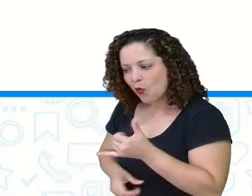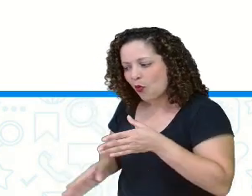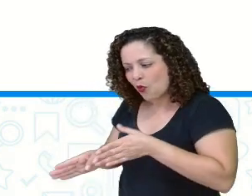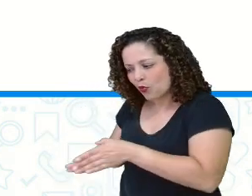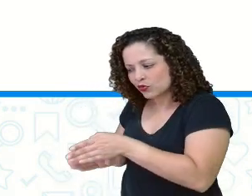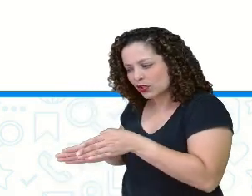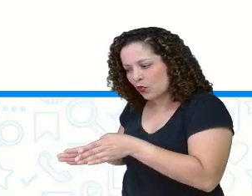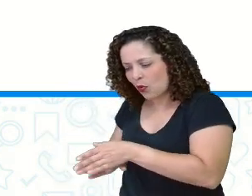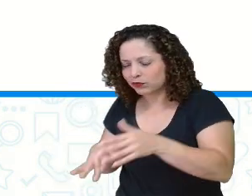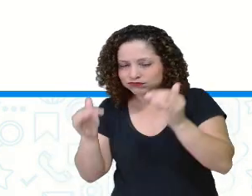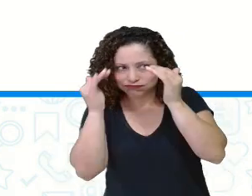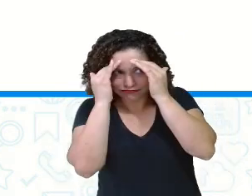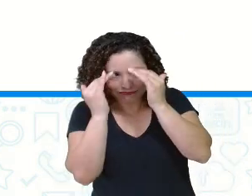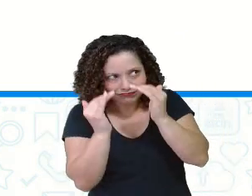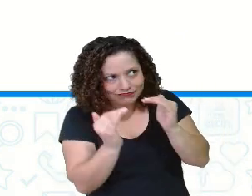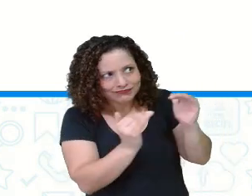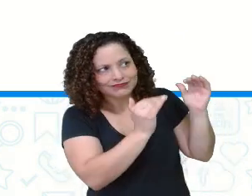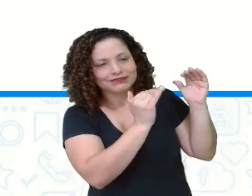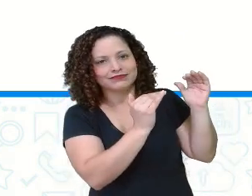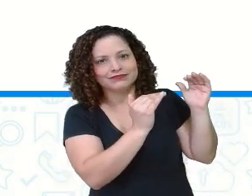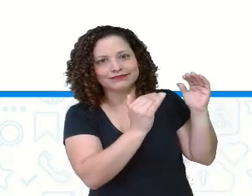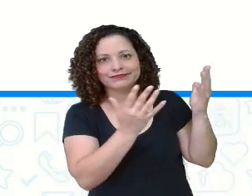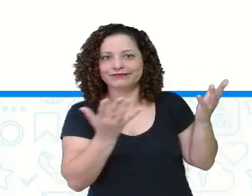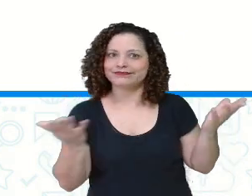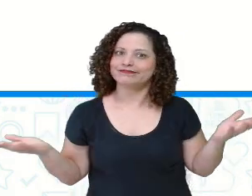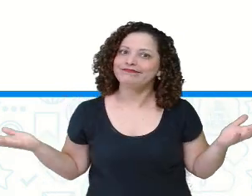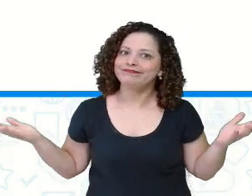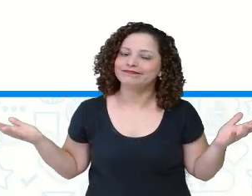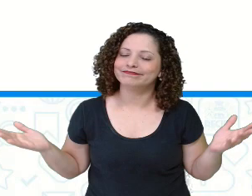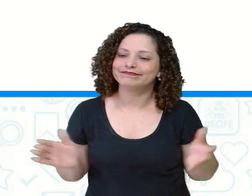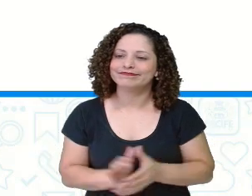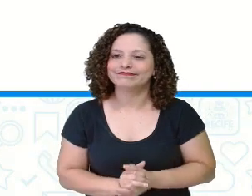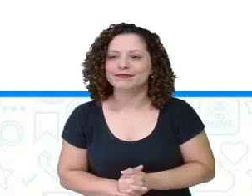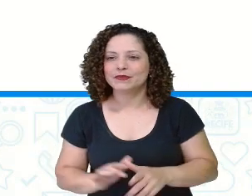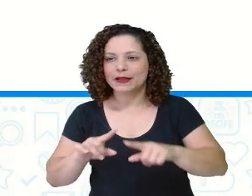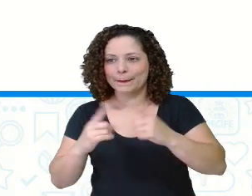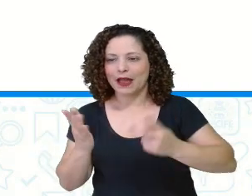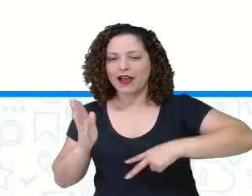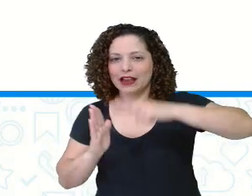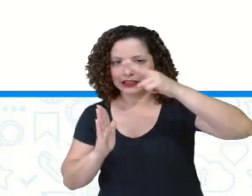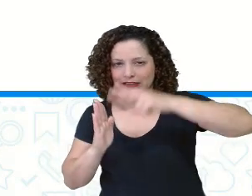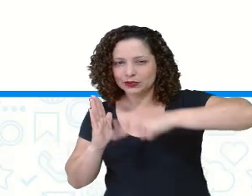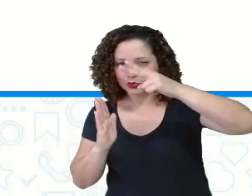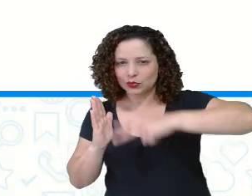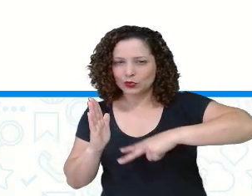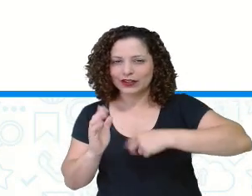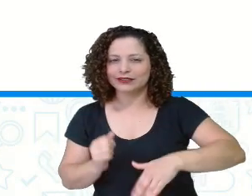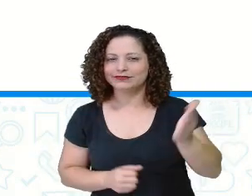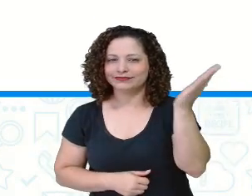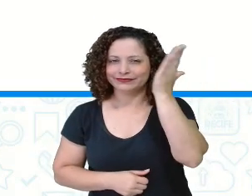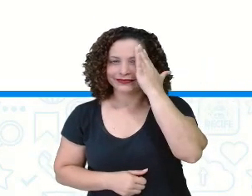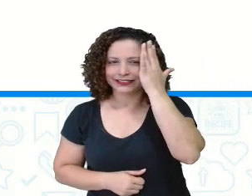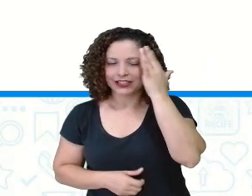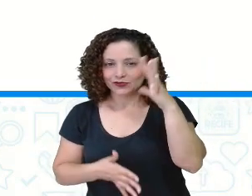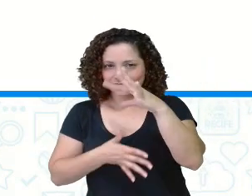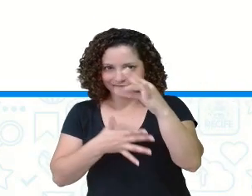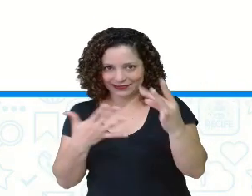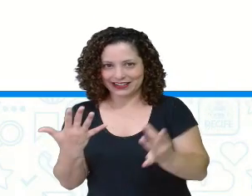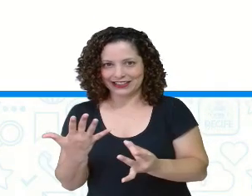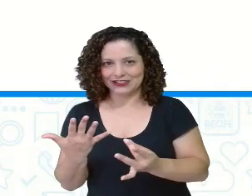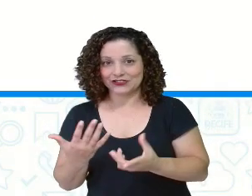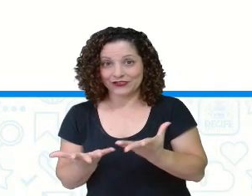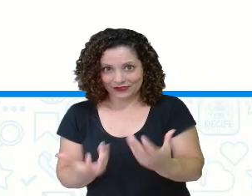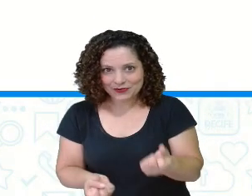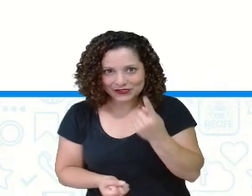que a Chapeuzinho Vermelho não seguiu o conselho da mamãe. Mas a gente vai fazer a leitura para descobrir isso detalhadamente. Vamos